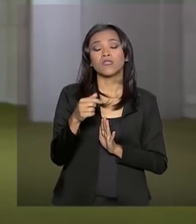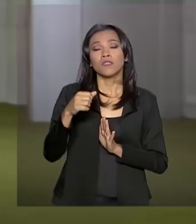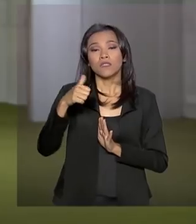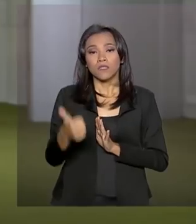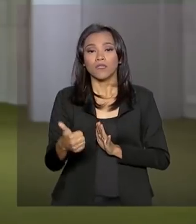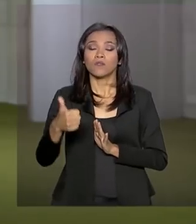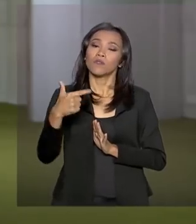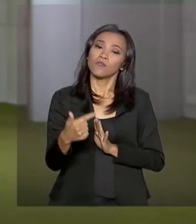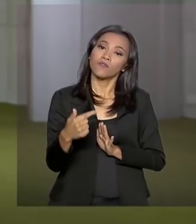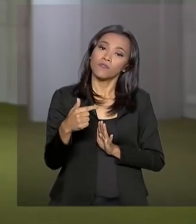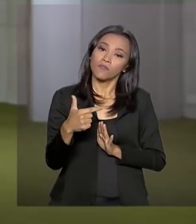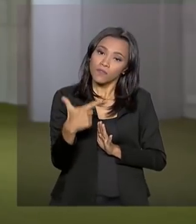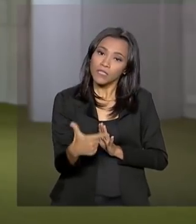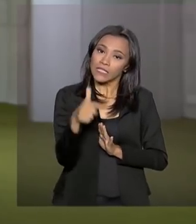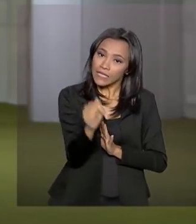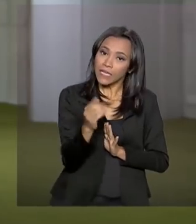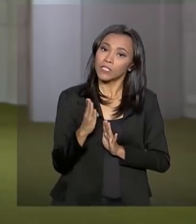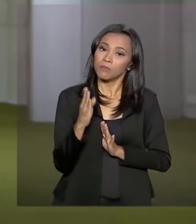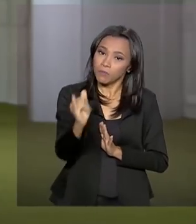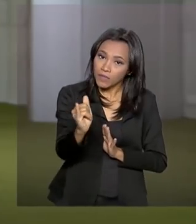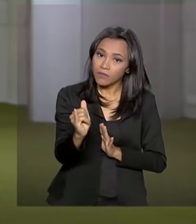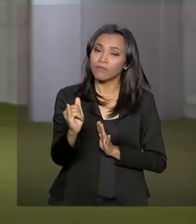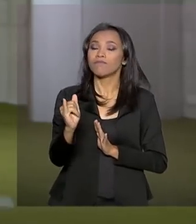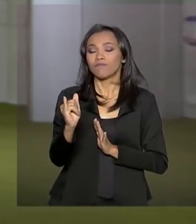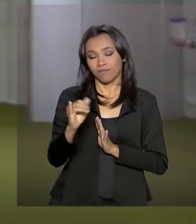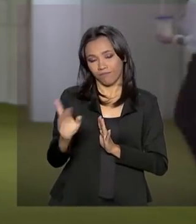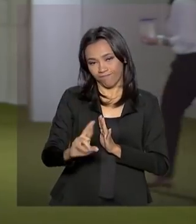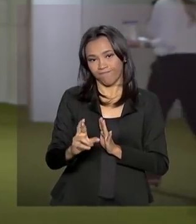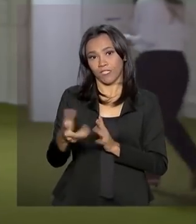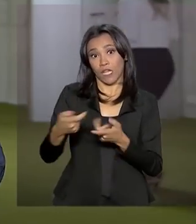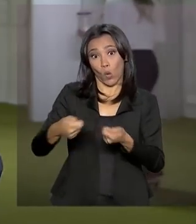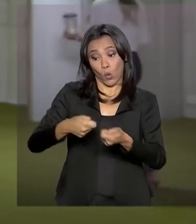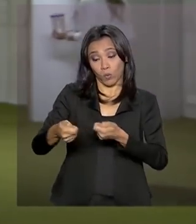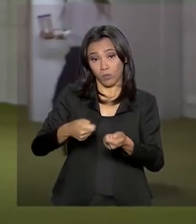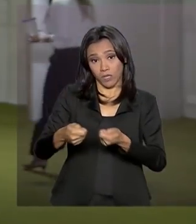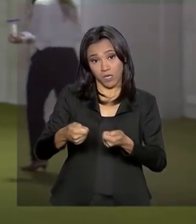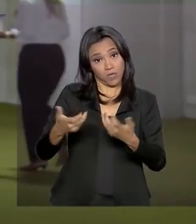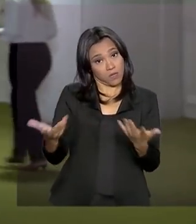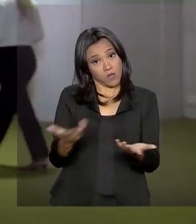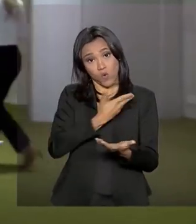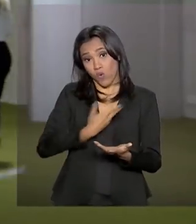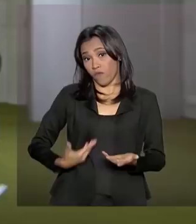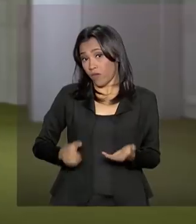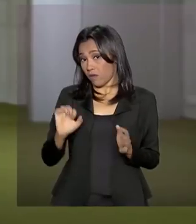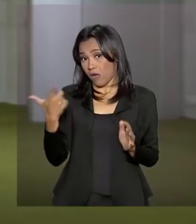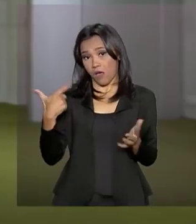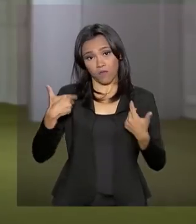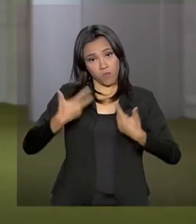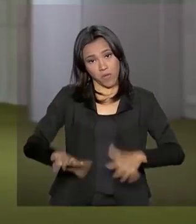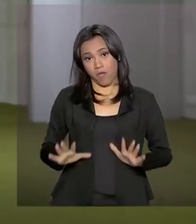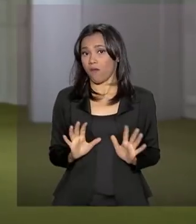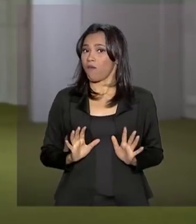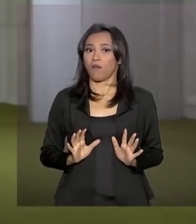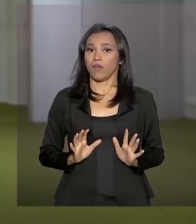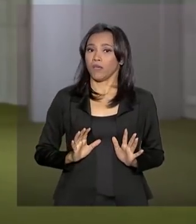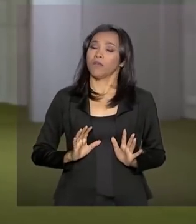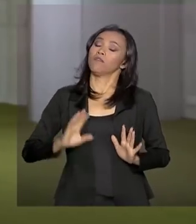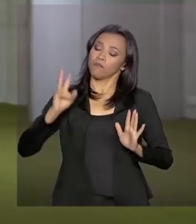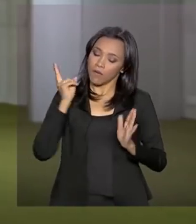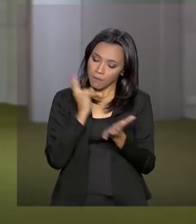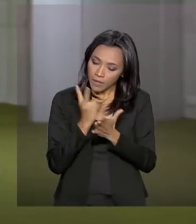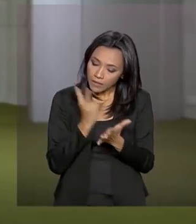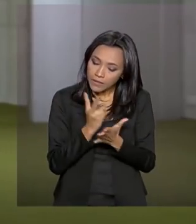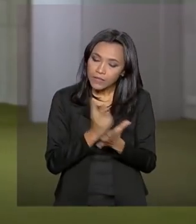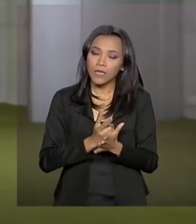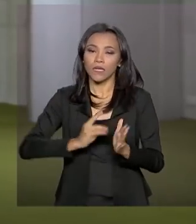10 anos segundo cálculos aí da própria equipe econômica. O governo, claro, não quer abrir mão de nenhum ponto, já disse que vai brigar pela